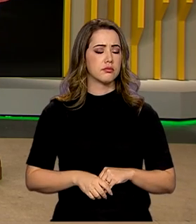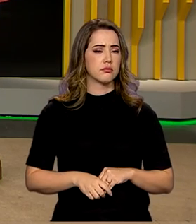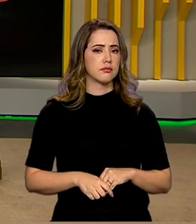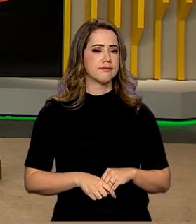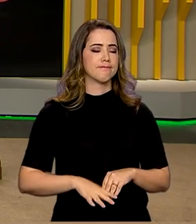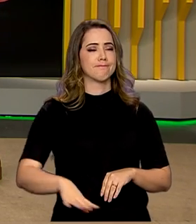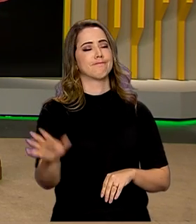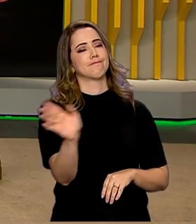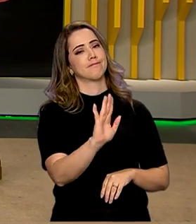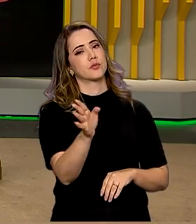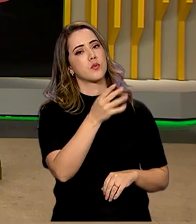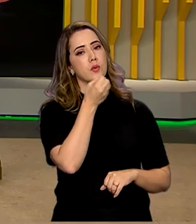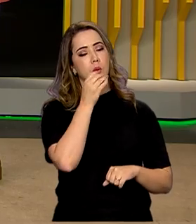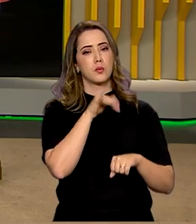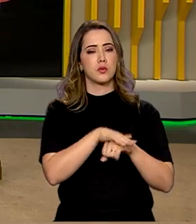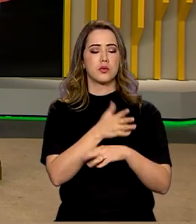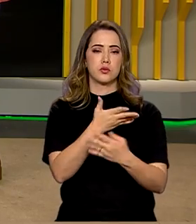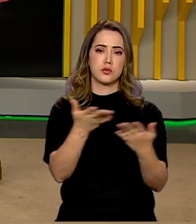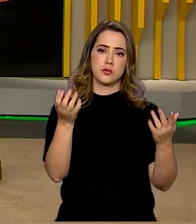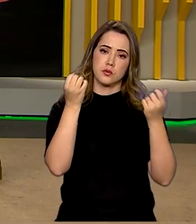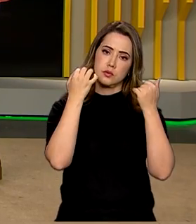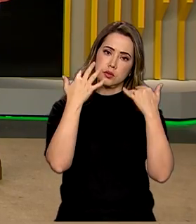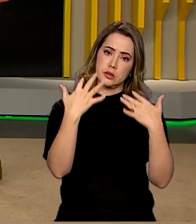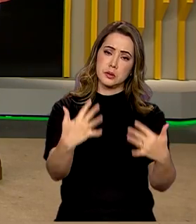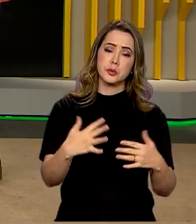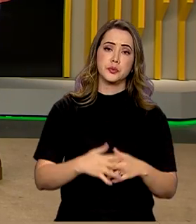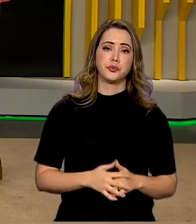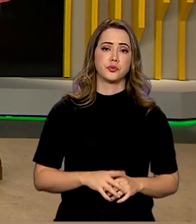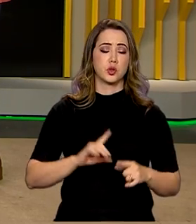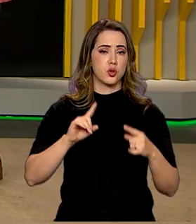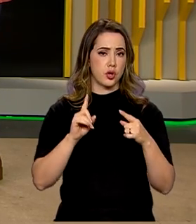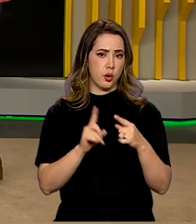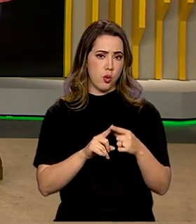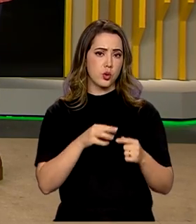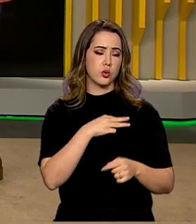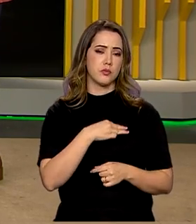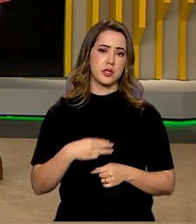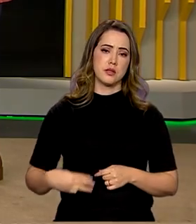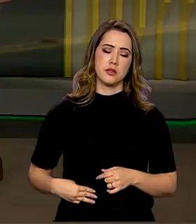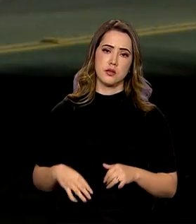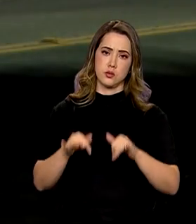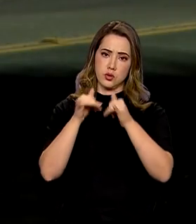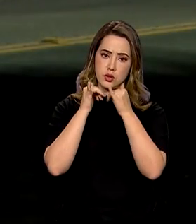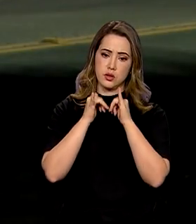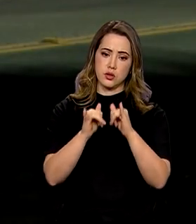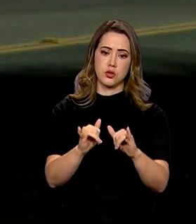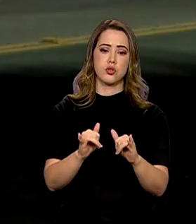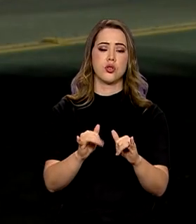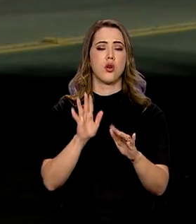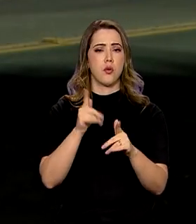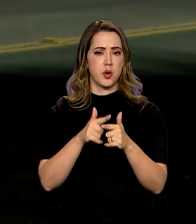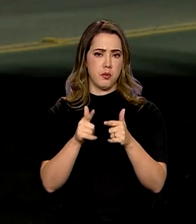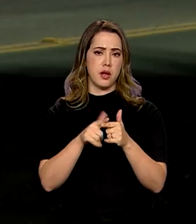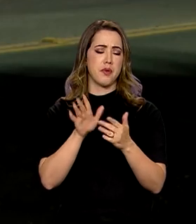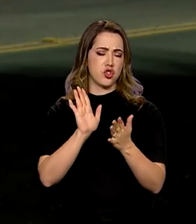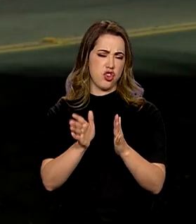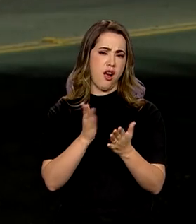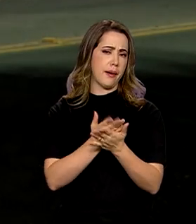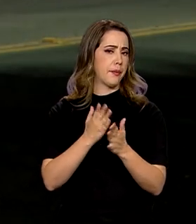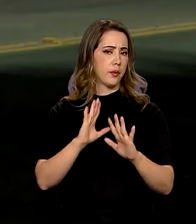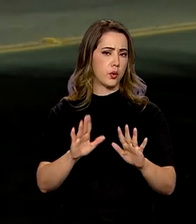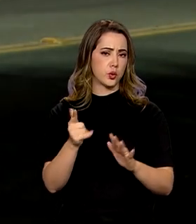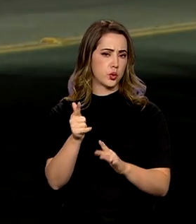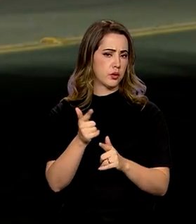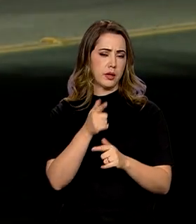Oi Ana, Roberto, boa noite a vocês, boa noite a todo mundo que está com a gente. Segundo o ministro de Energia, a situação já está normalizada e não há risco